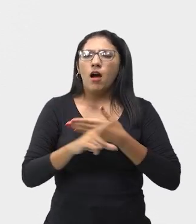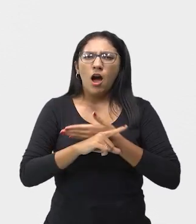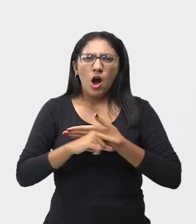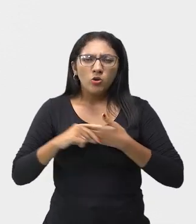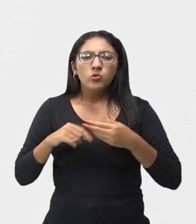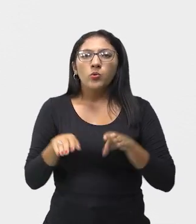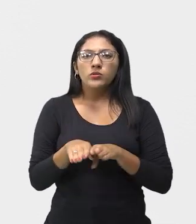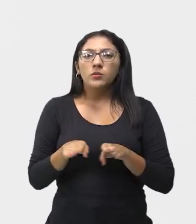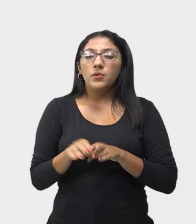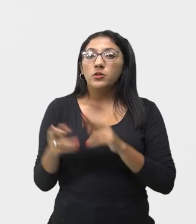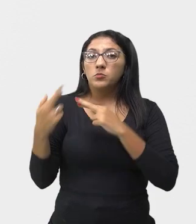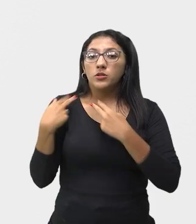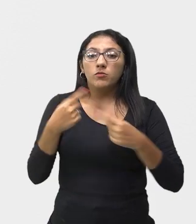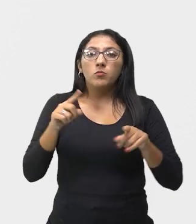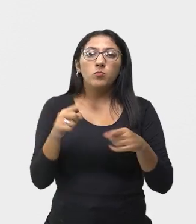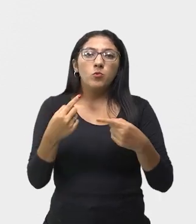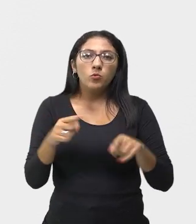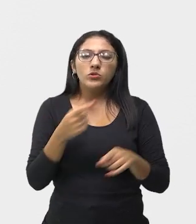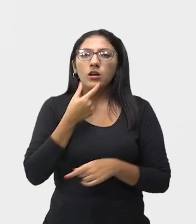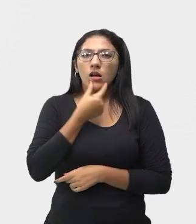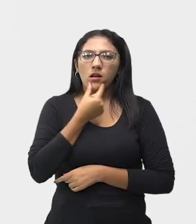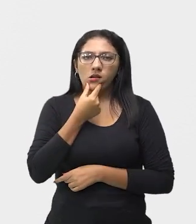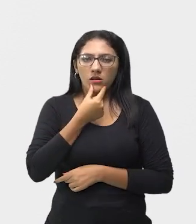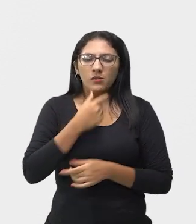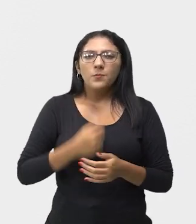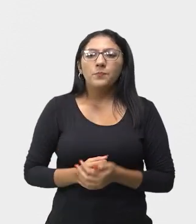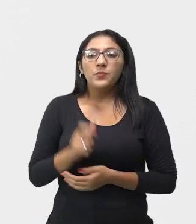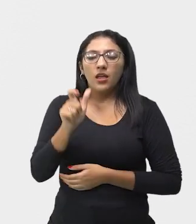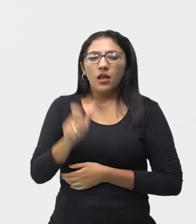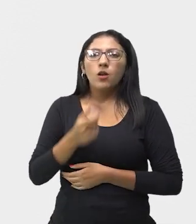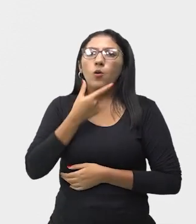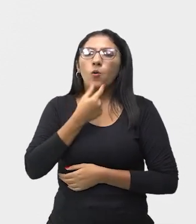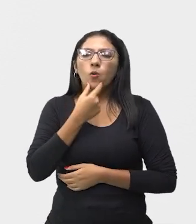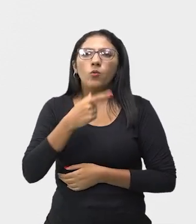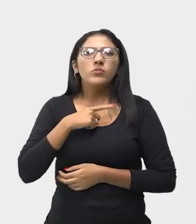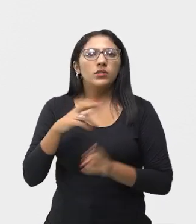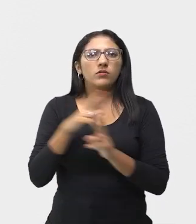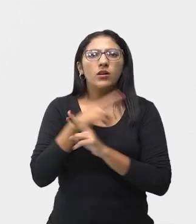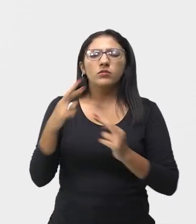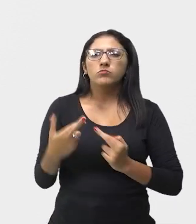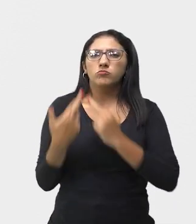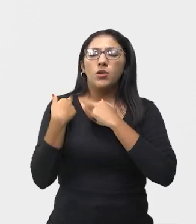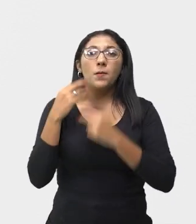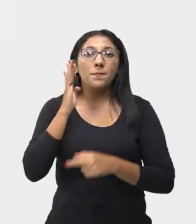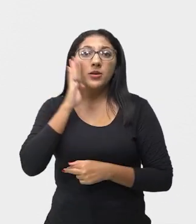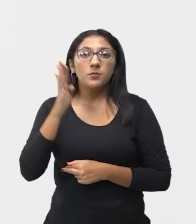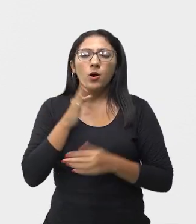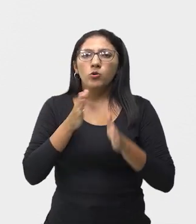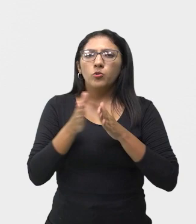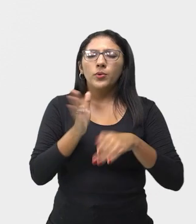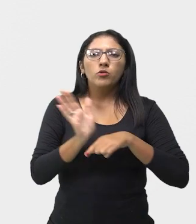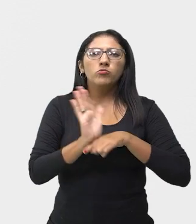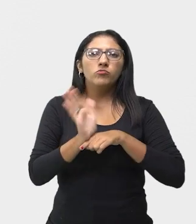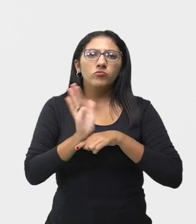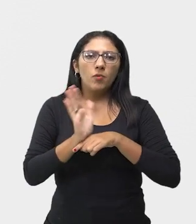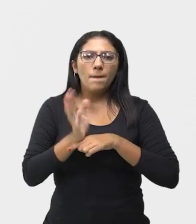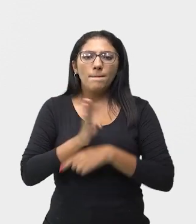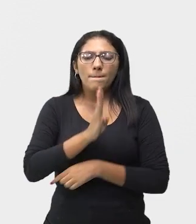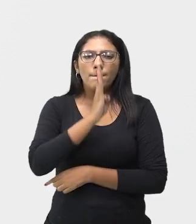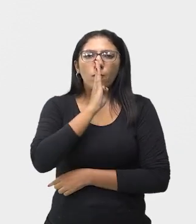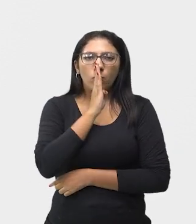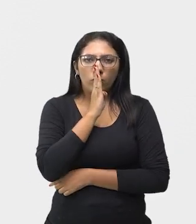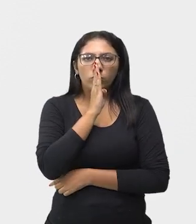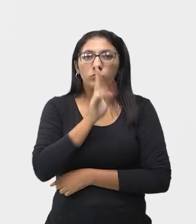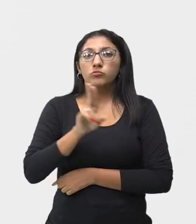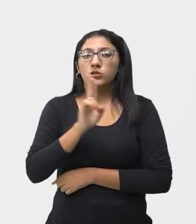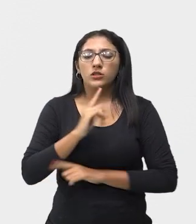músico britânico. Chaplin foi um dos atores da era do cinema mudo, notabilizando pelo uso